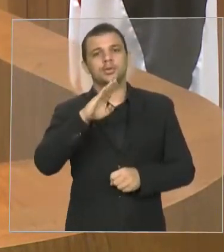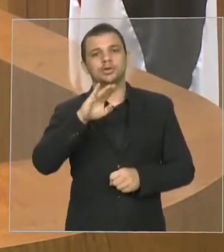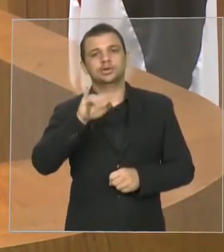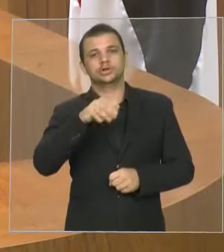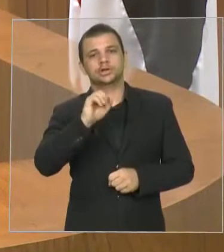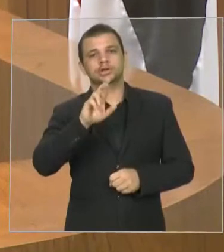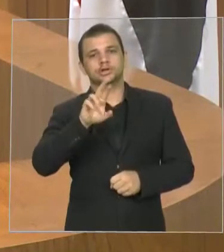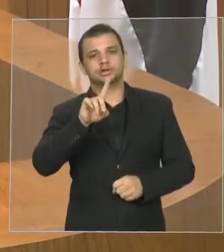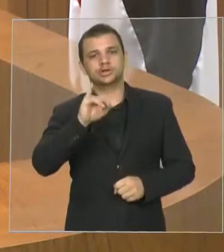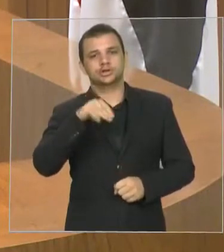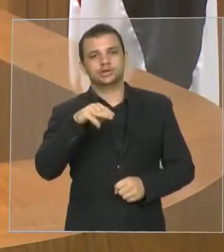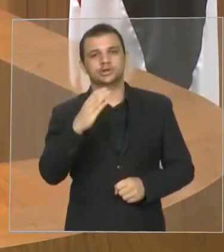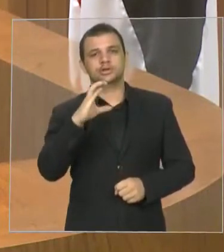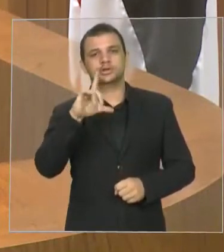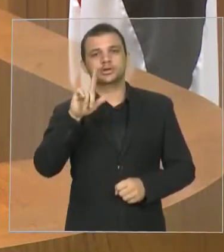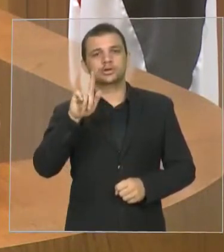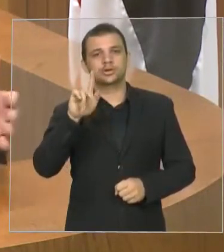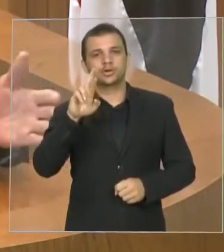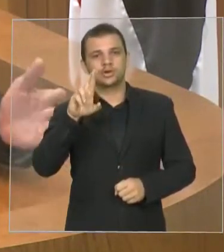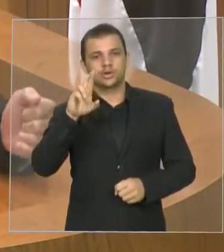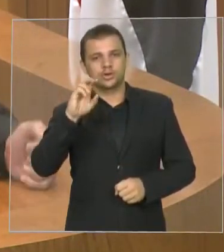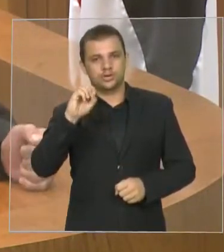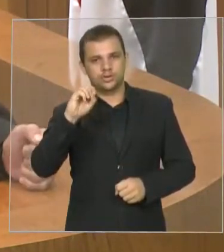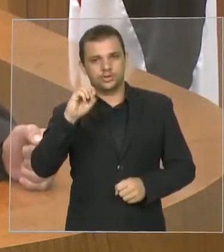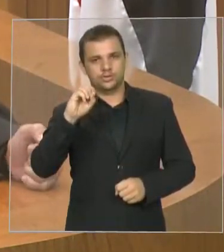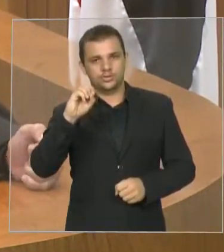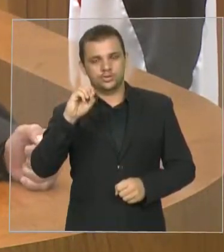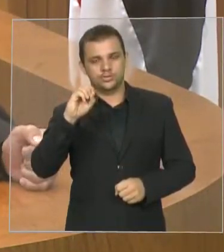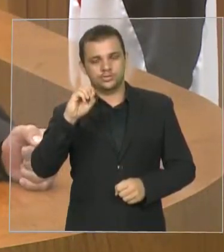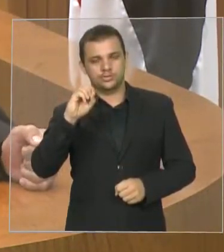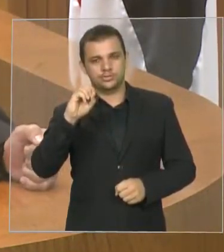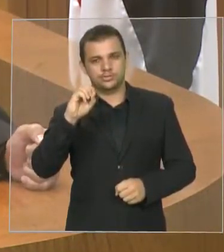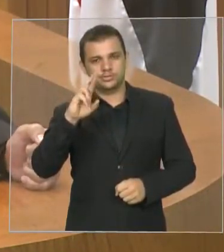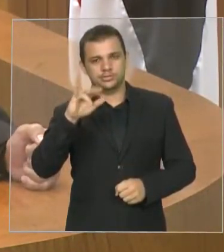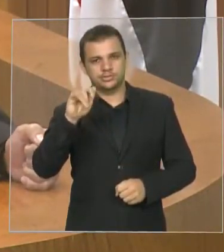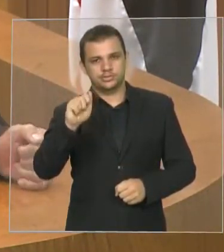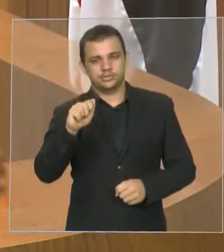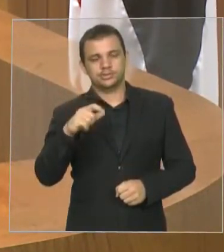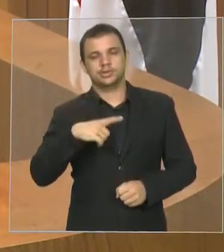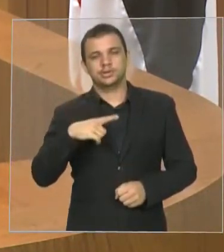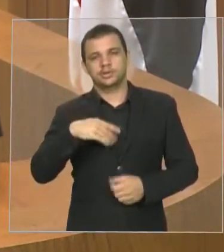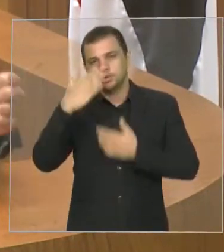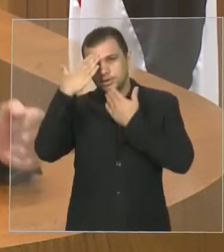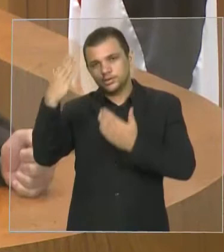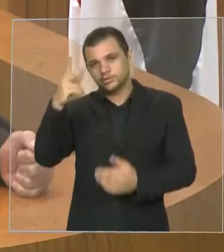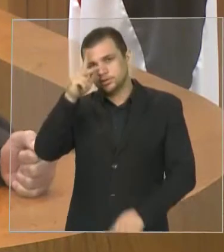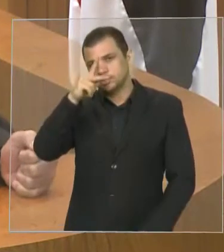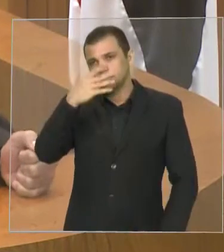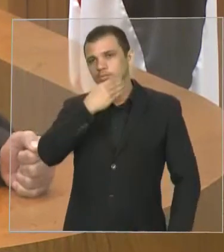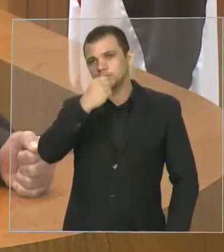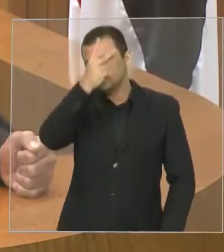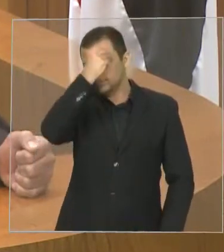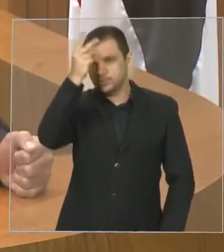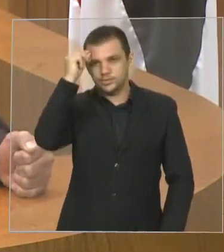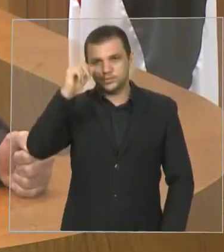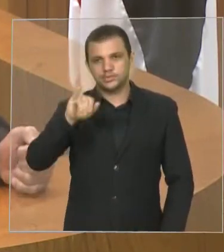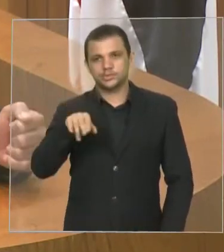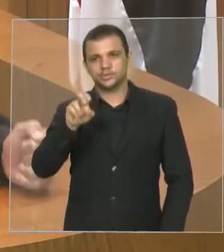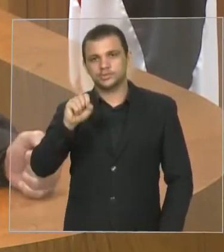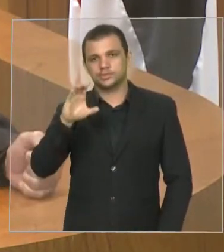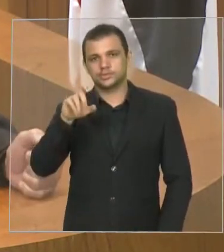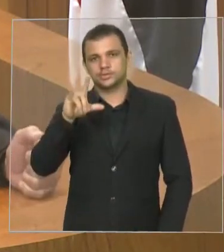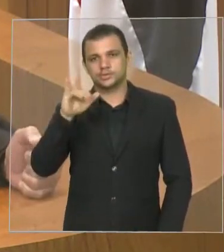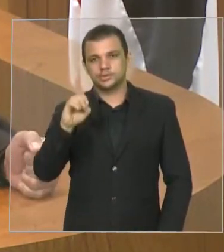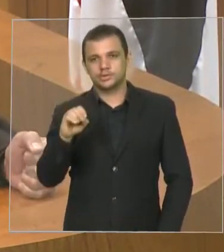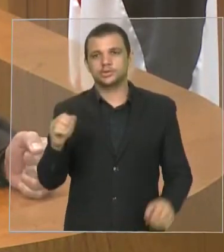junto com os vereadores, que é o José Beriano, Ceará, o Evandro Gomes, o Fã de Mania, o Eliomar